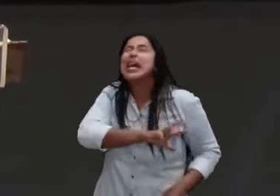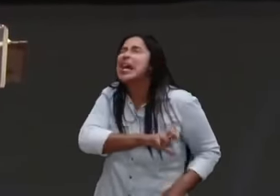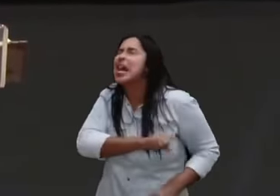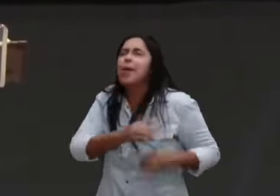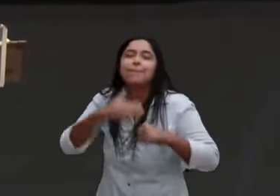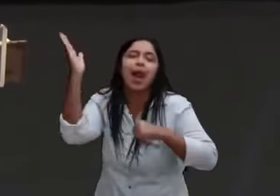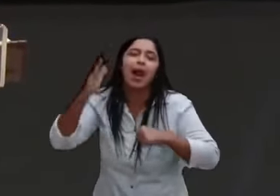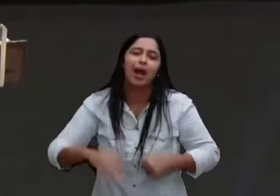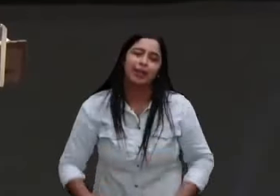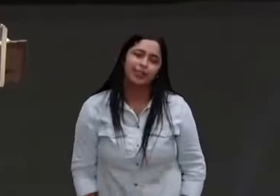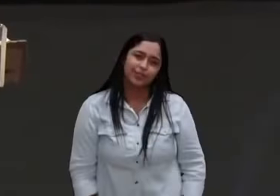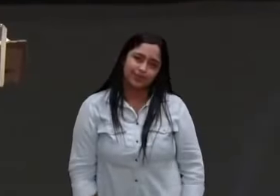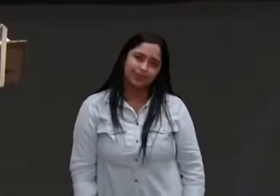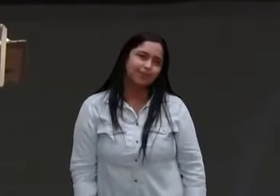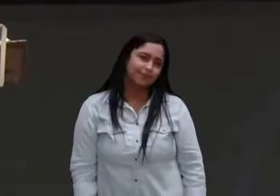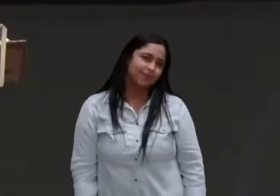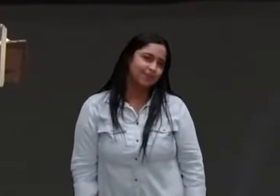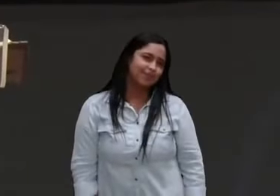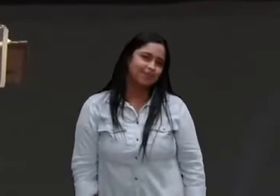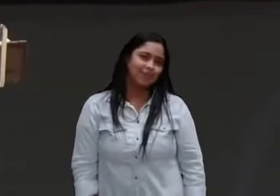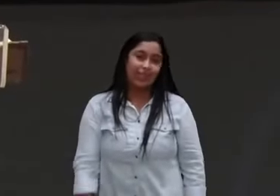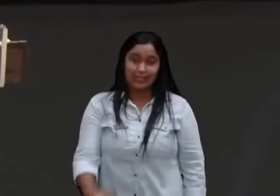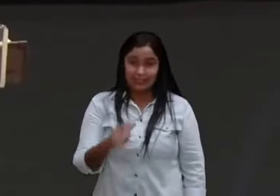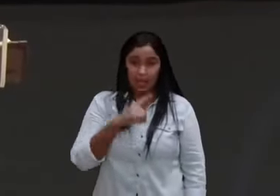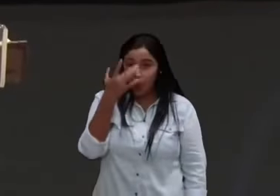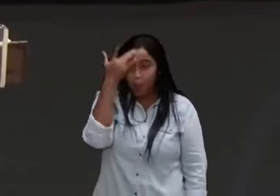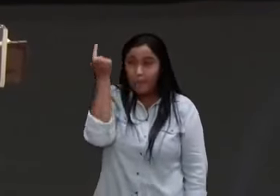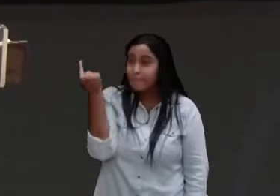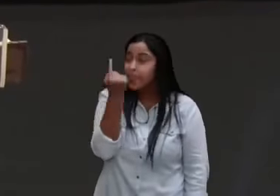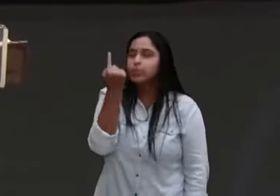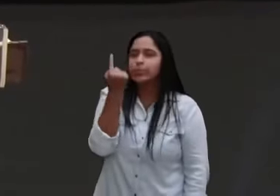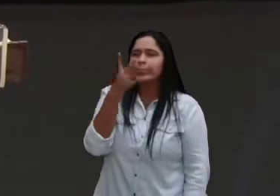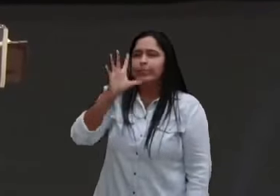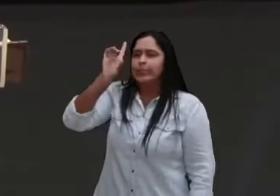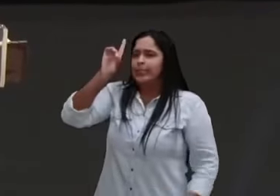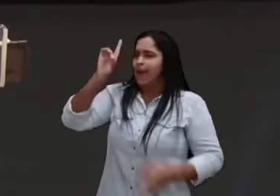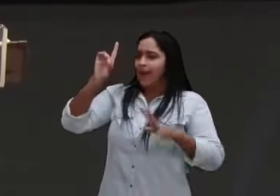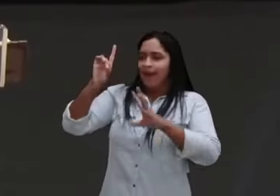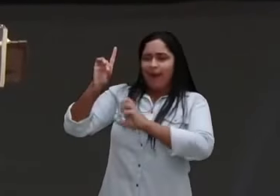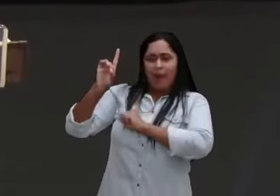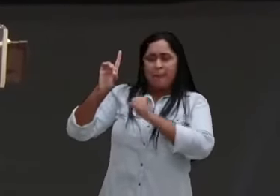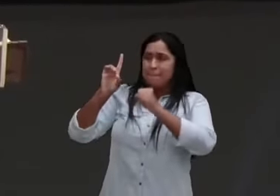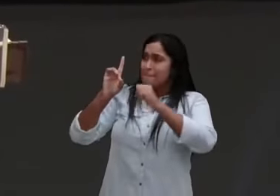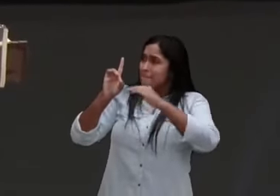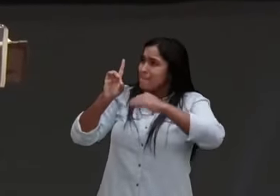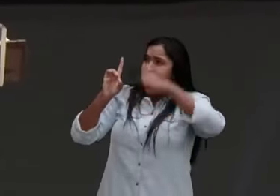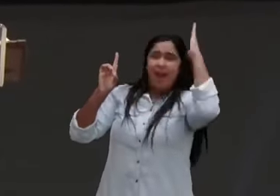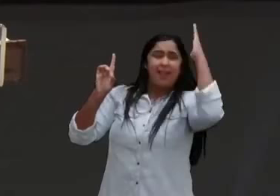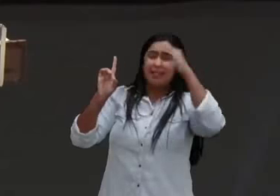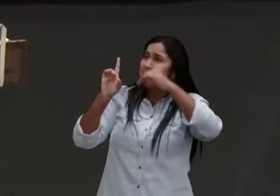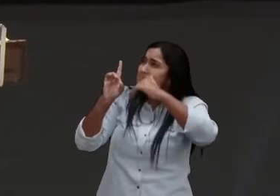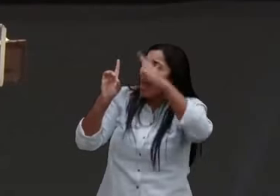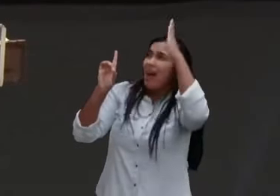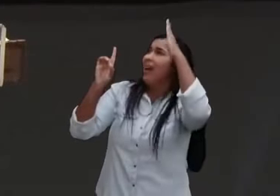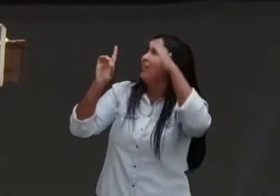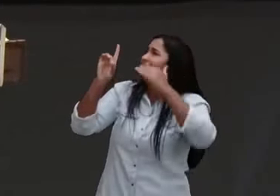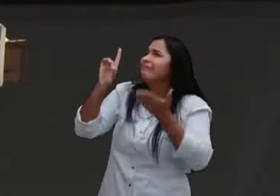há ninguém, que ame a Deus, sobre todas as coisas, que não coloque, seu foco, sua disposição,